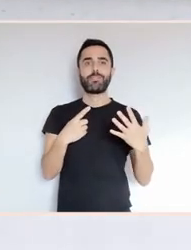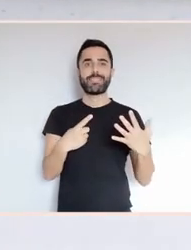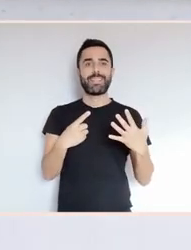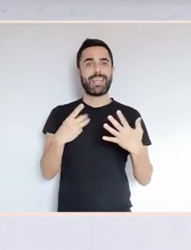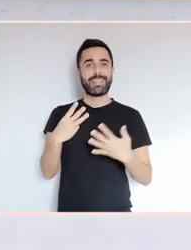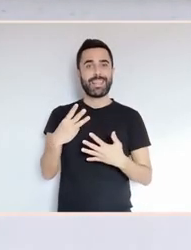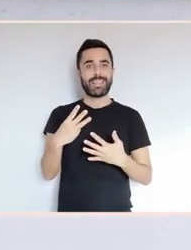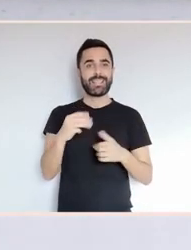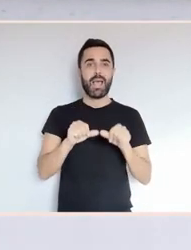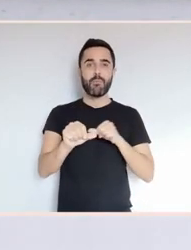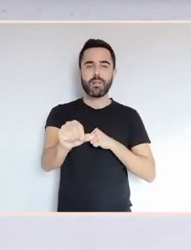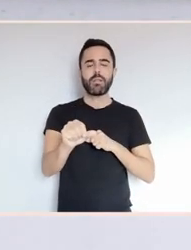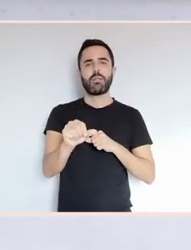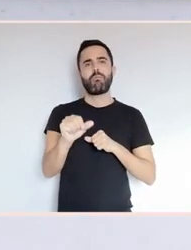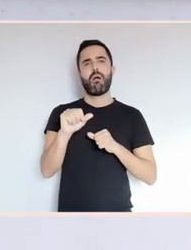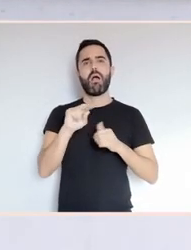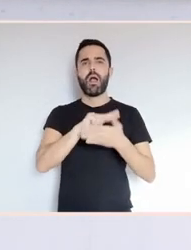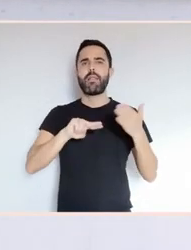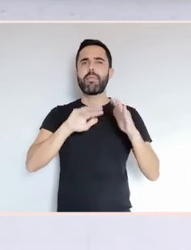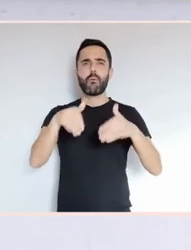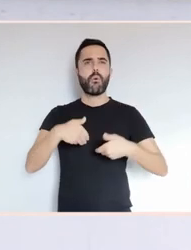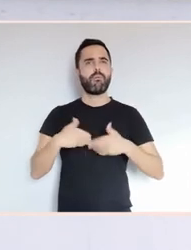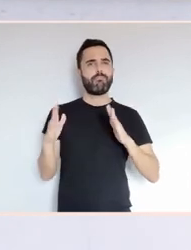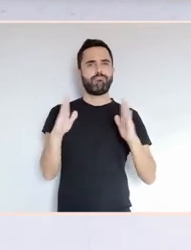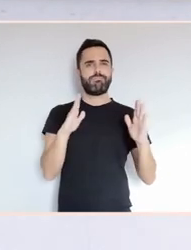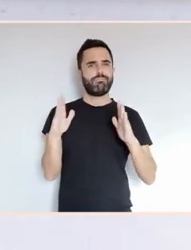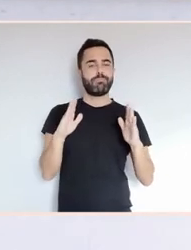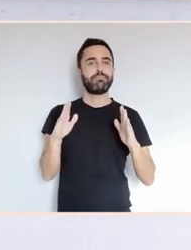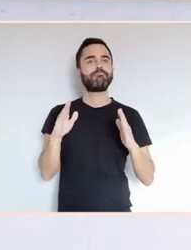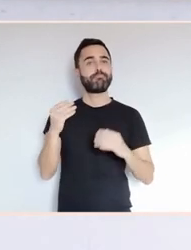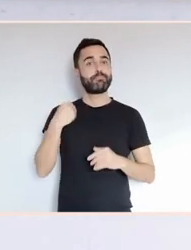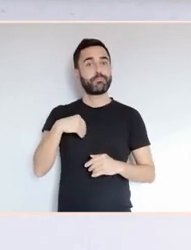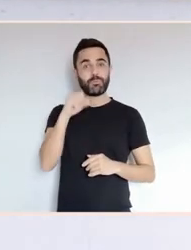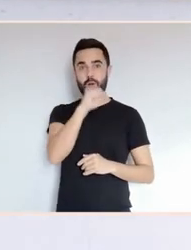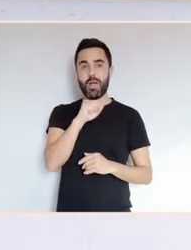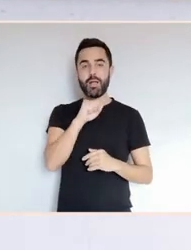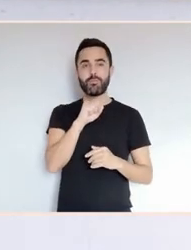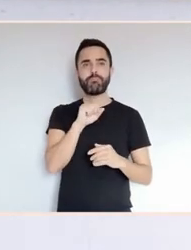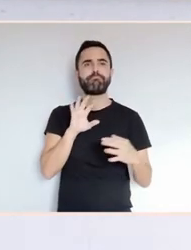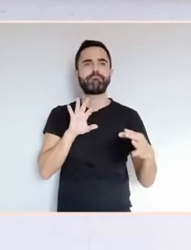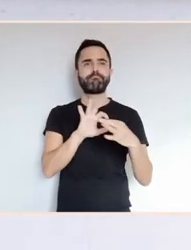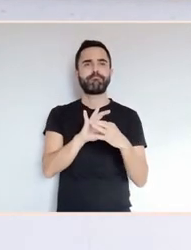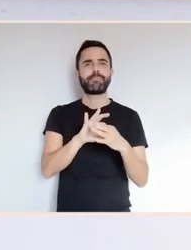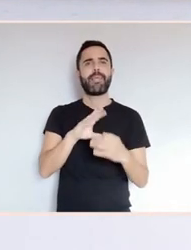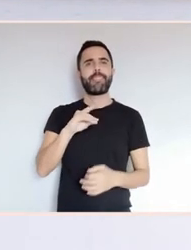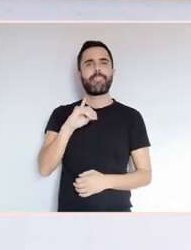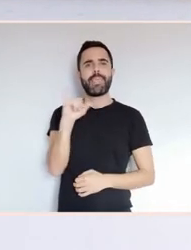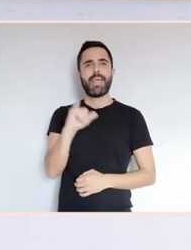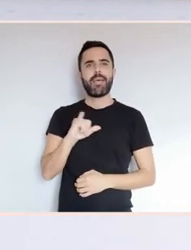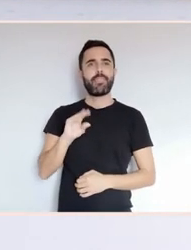en Galicia. Precisamente neste mesmo ano, xunto con Isadía Pardo, o autor deste cadro, Muller con Abanico,